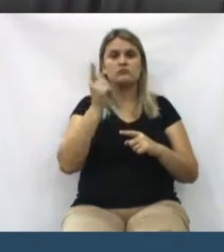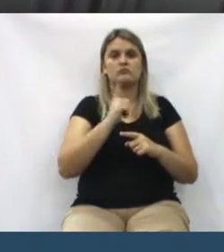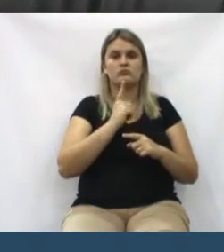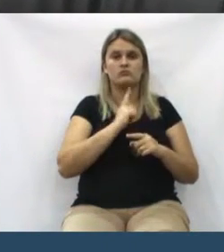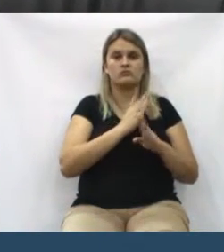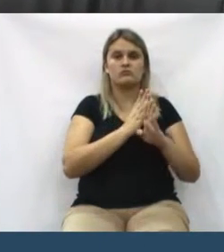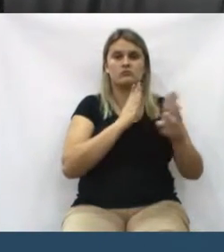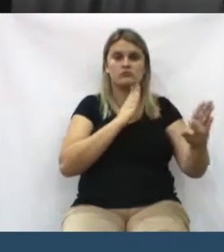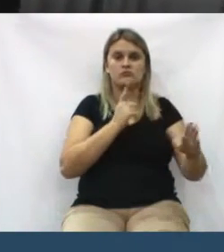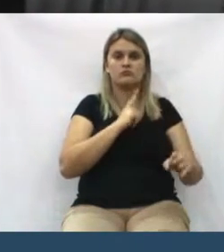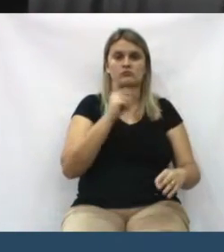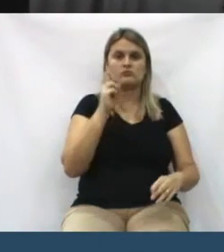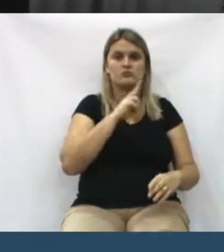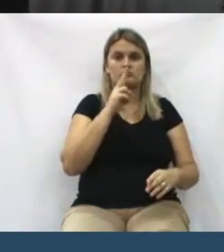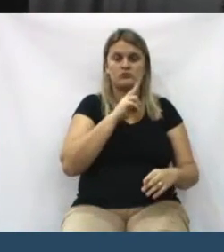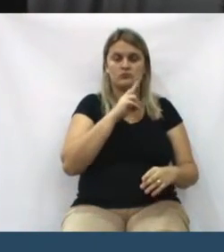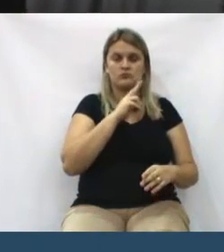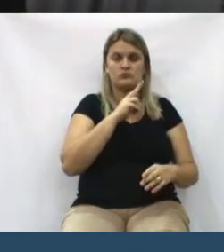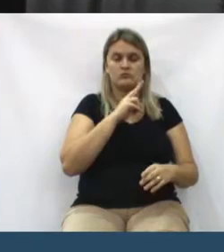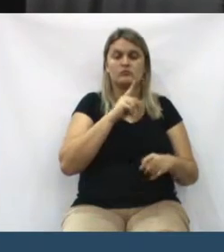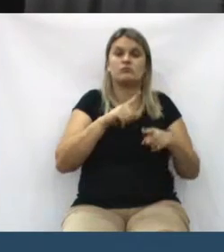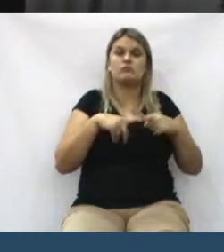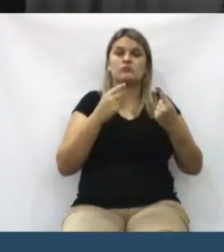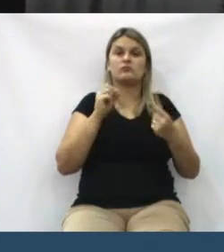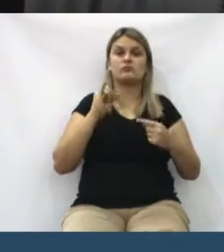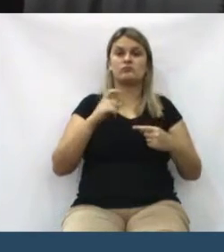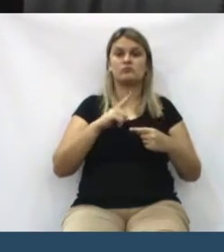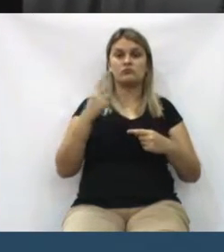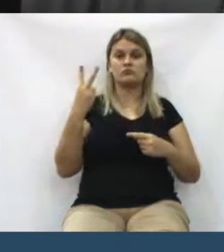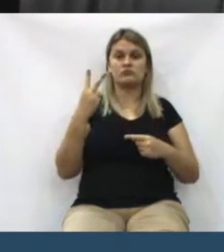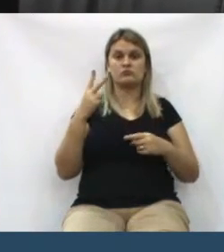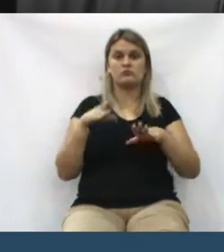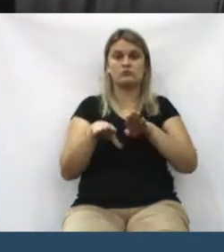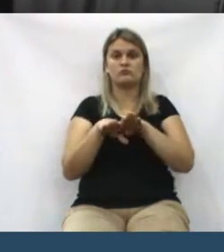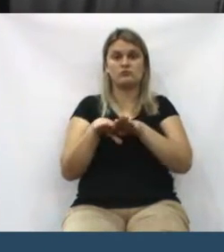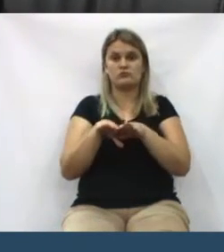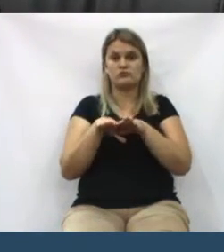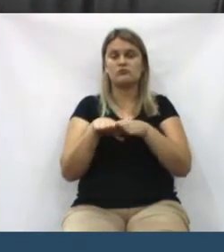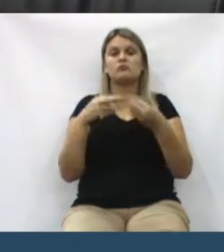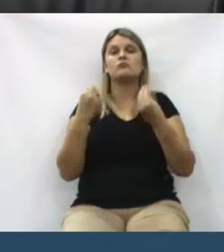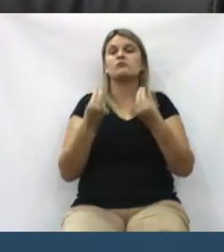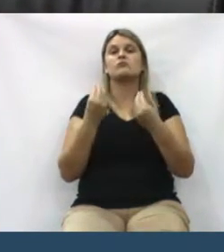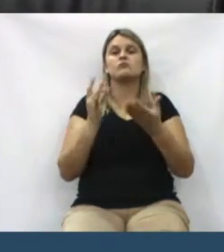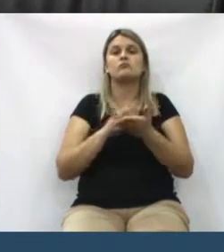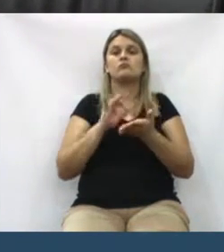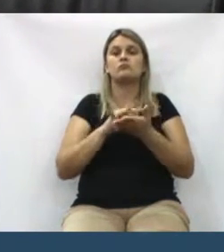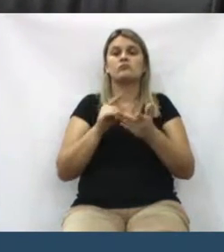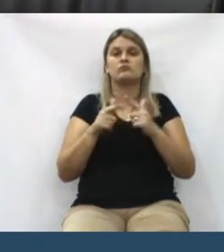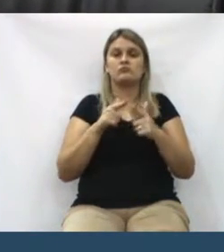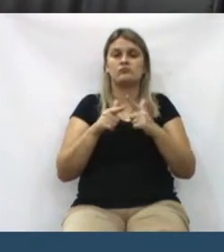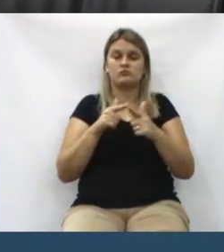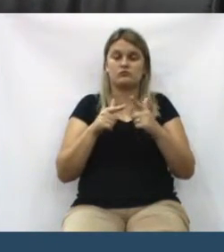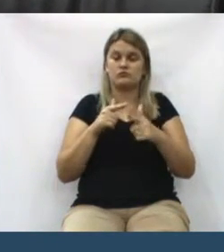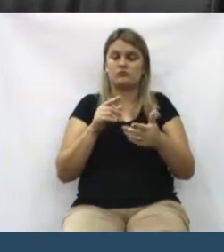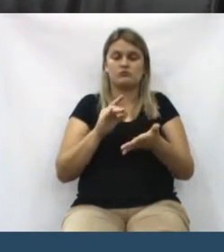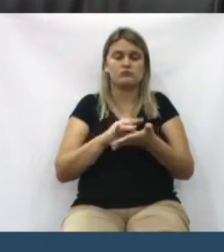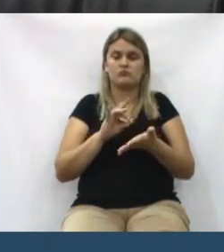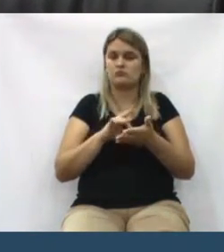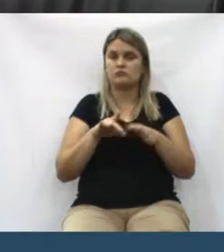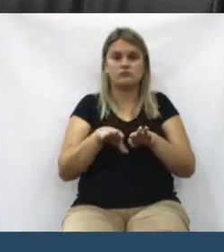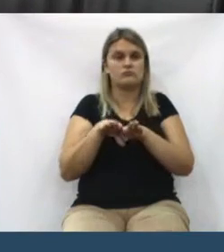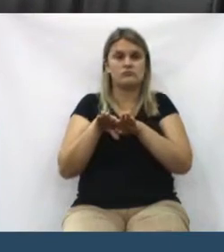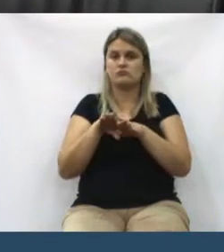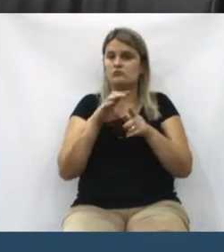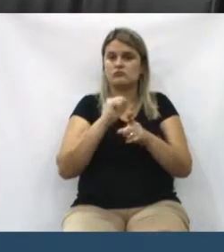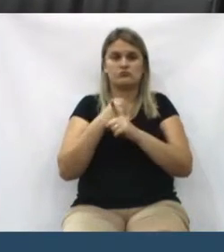urgentes, mais emergentes. Mas se tem dois casos, exatamente iguais, o mesmo poder aquisitivo, a mesma situação social,